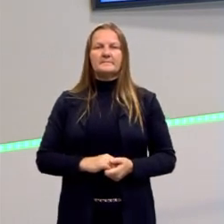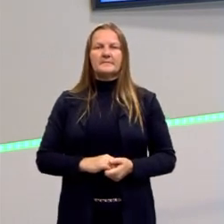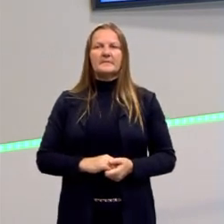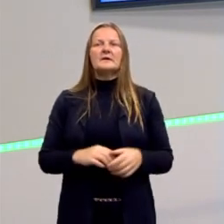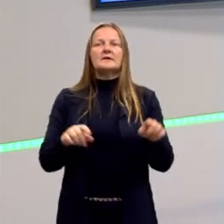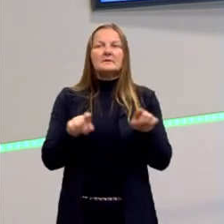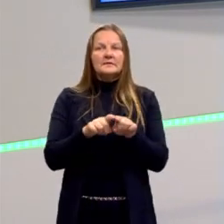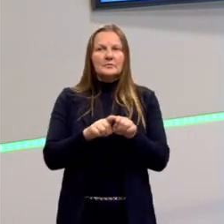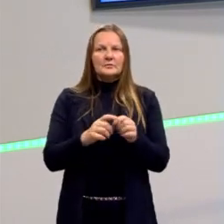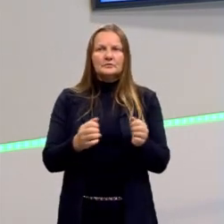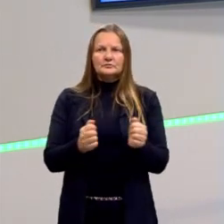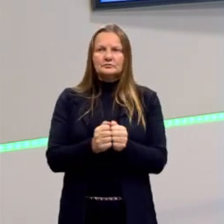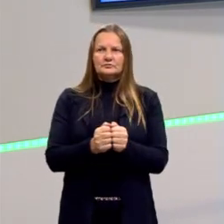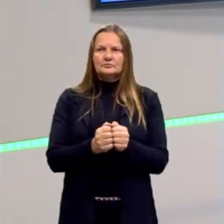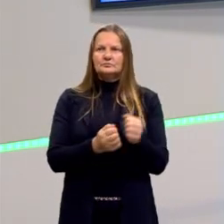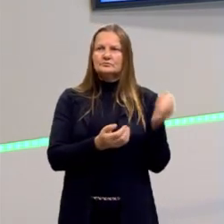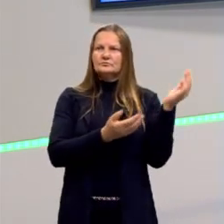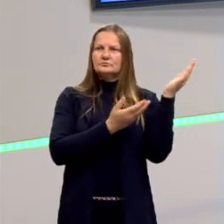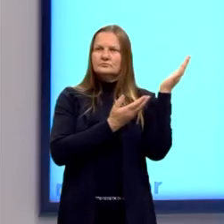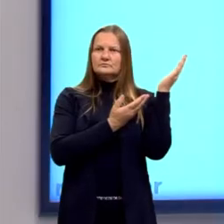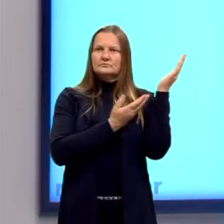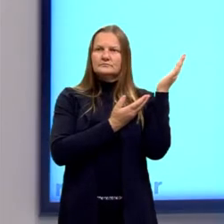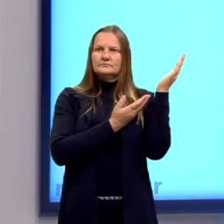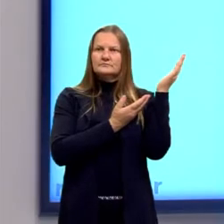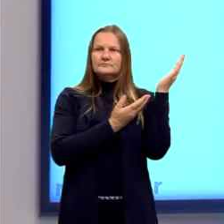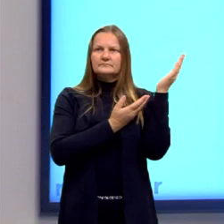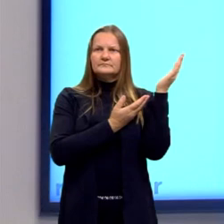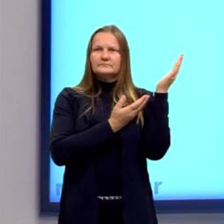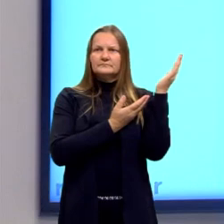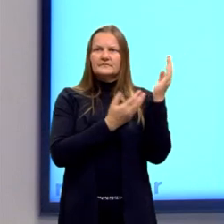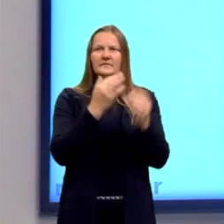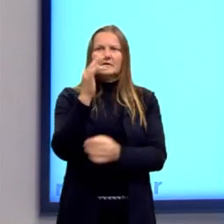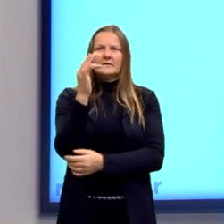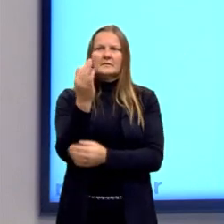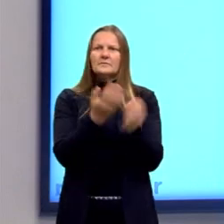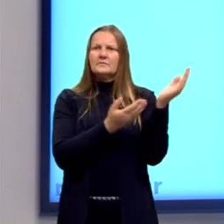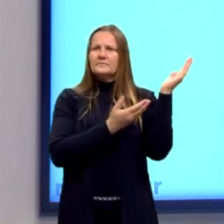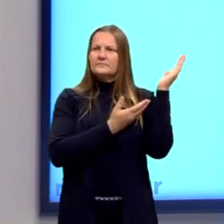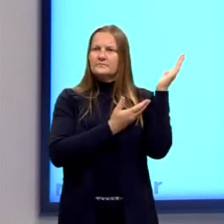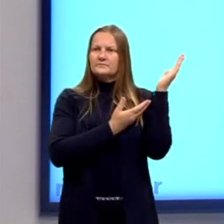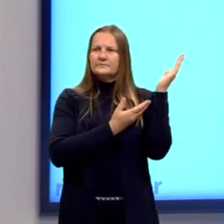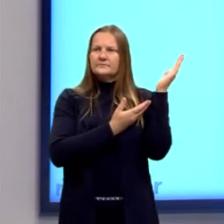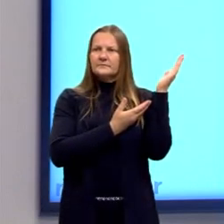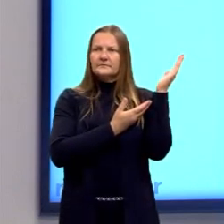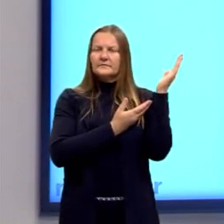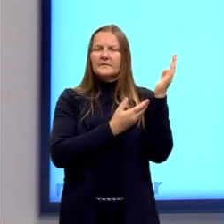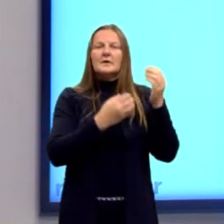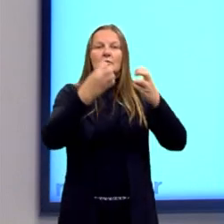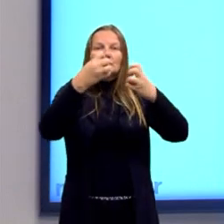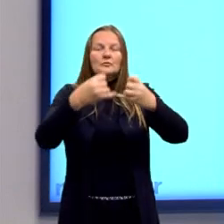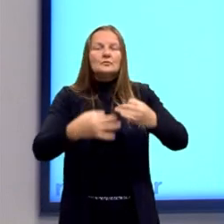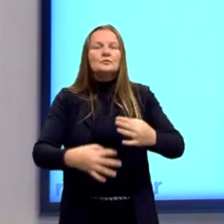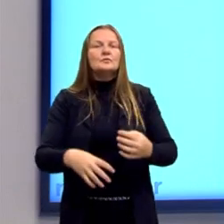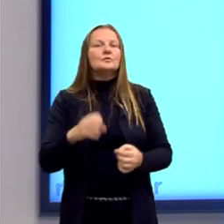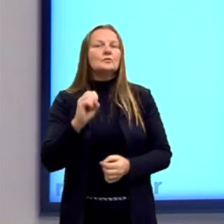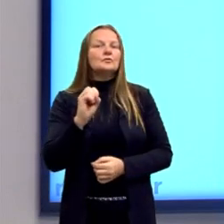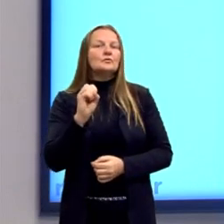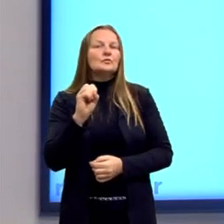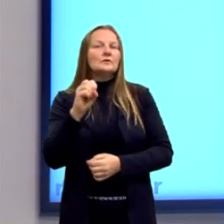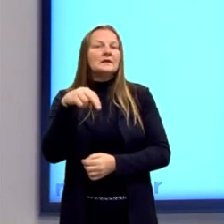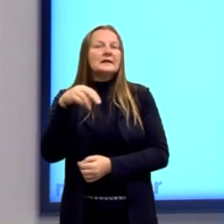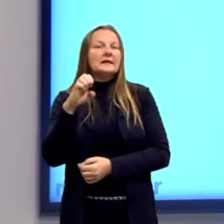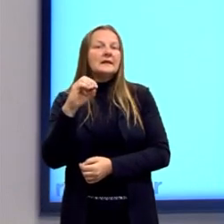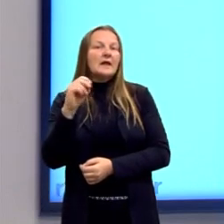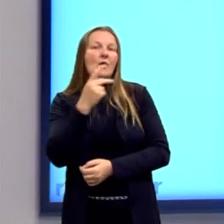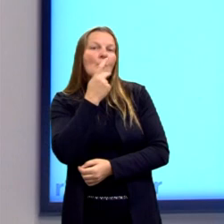Entre os camaradas aqui, rapidinho, o Fitt, pensamento, é o único instrumento para explicar a realidade, mas ele era neocantiano, ele também